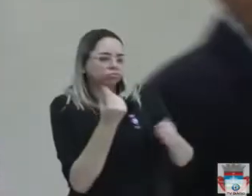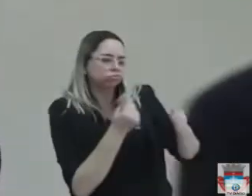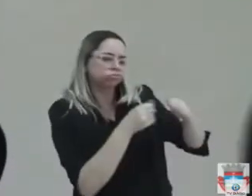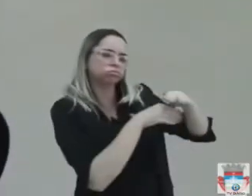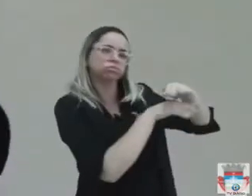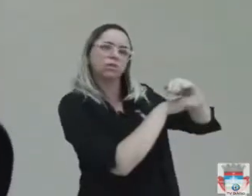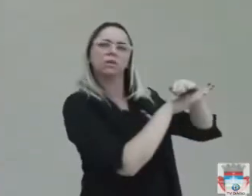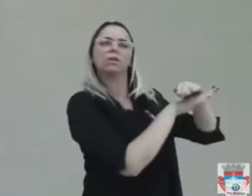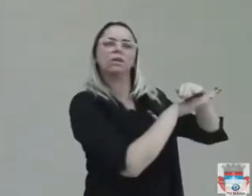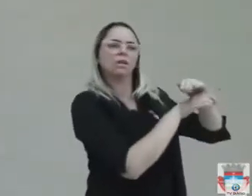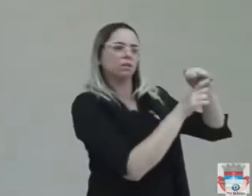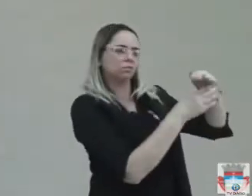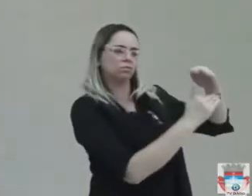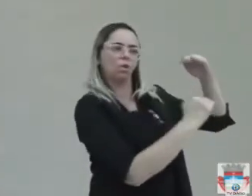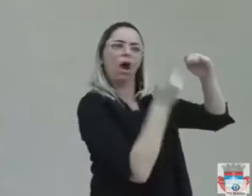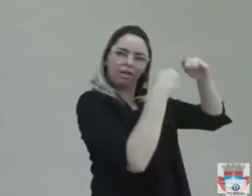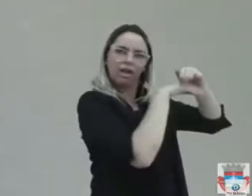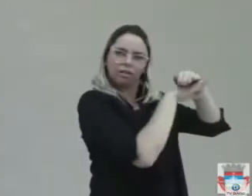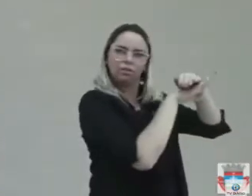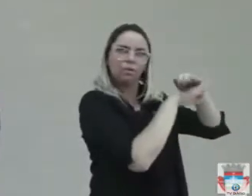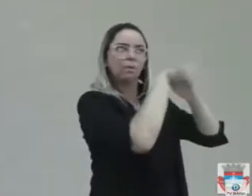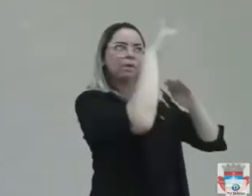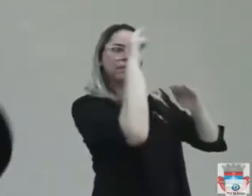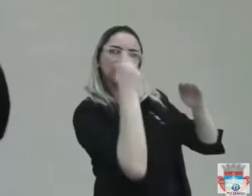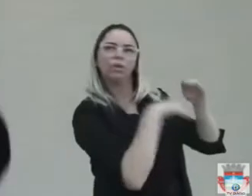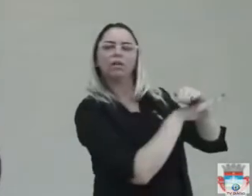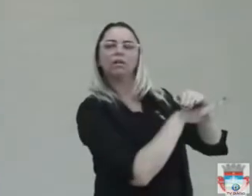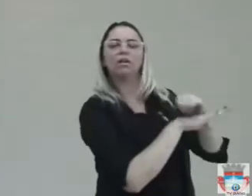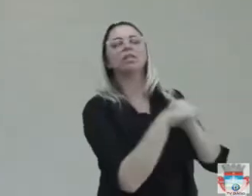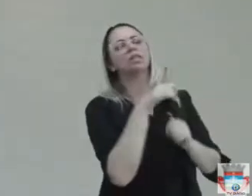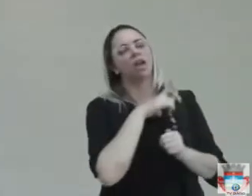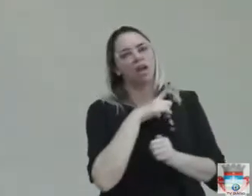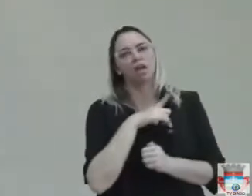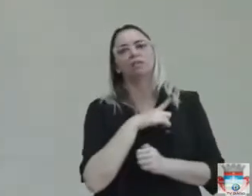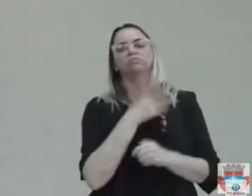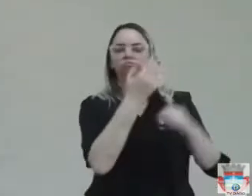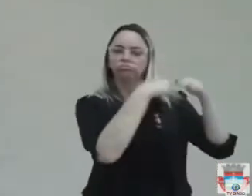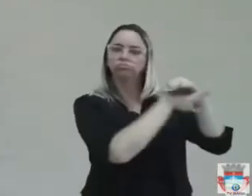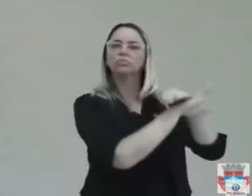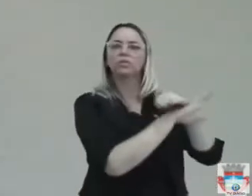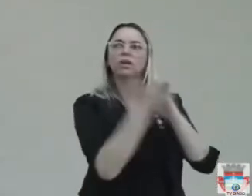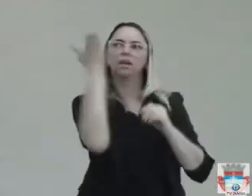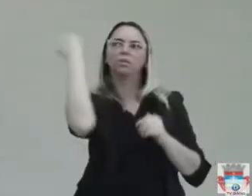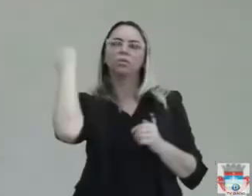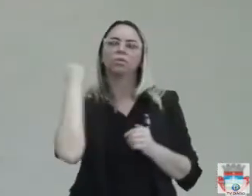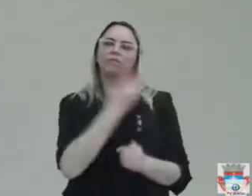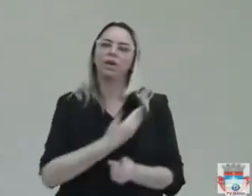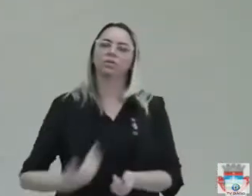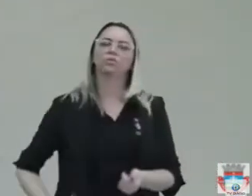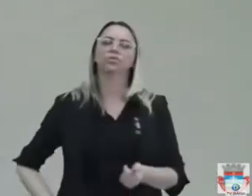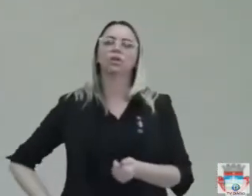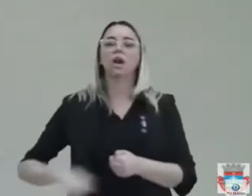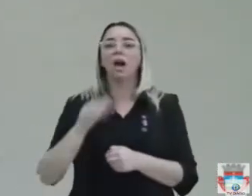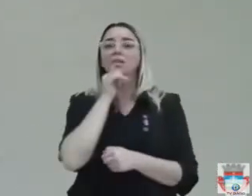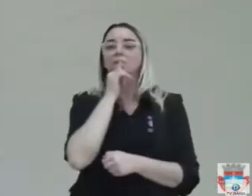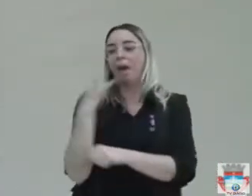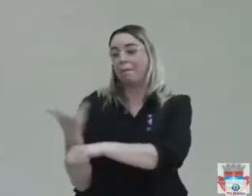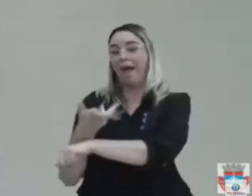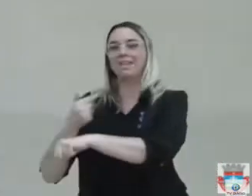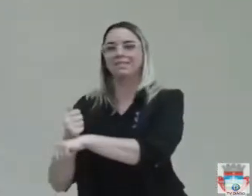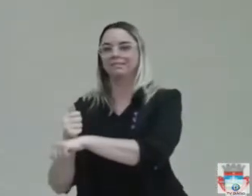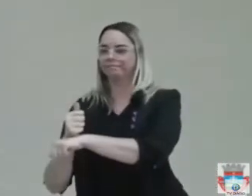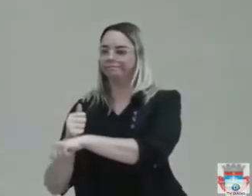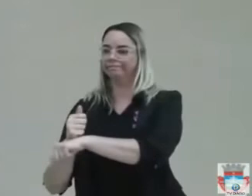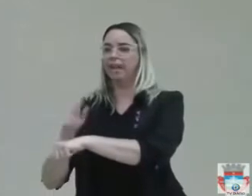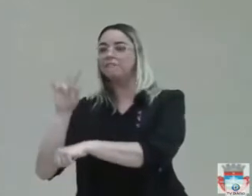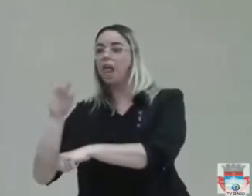Ficou projeto em caixa, projeto feito em recurso na Caixa Econômica Federal, inclusive a Praça da Vila do Espírito Santo,